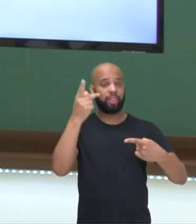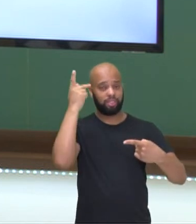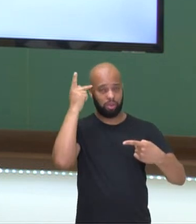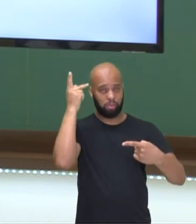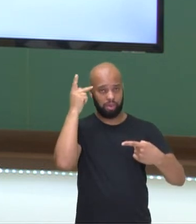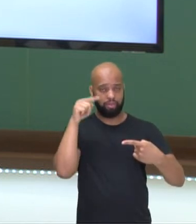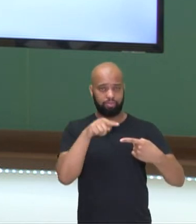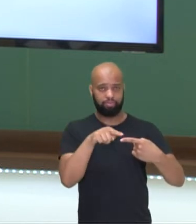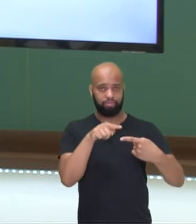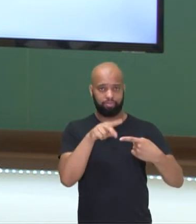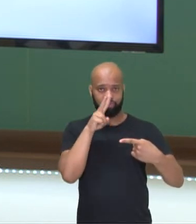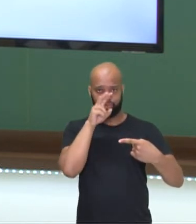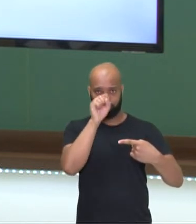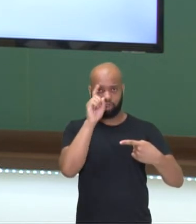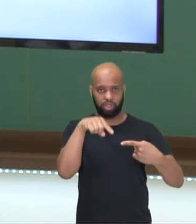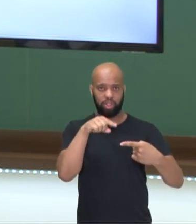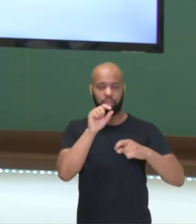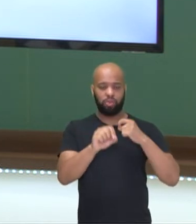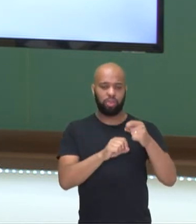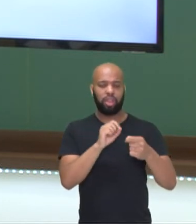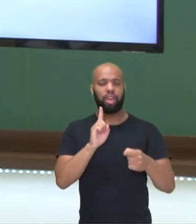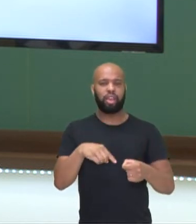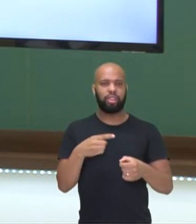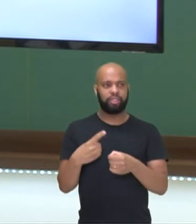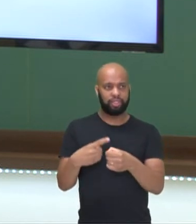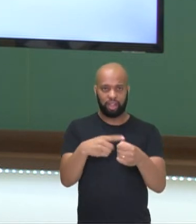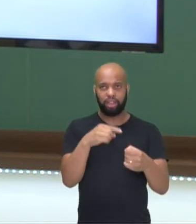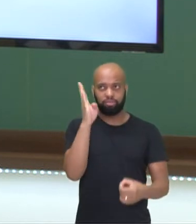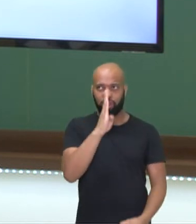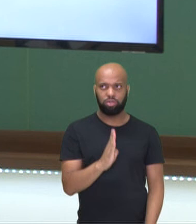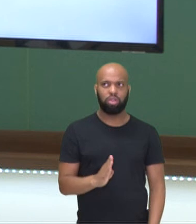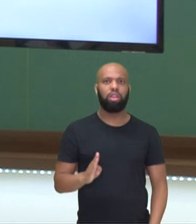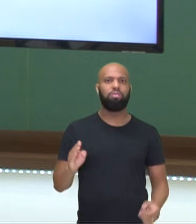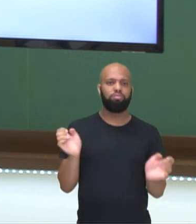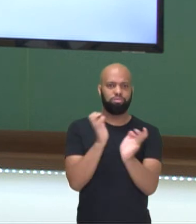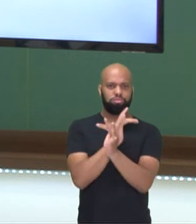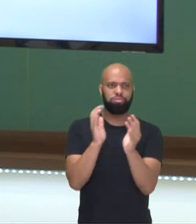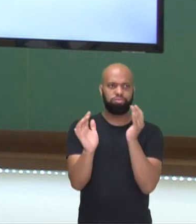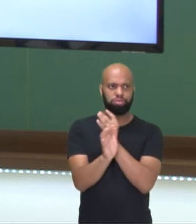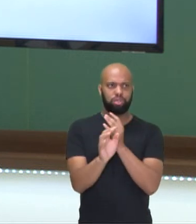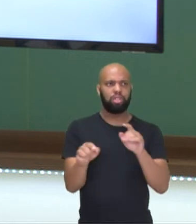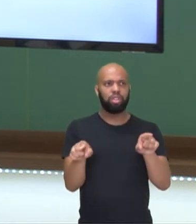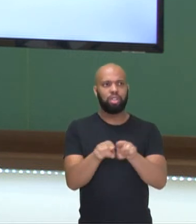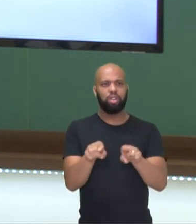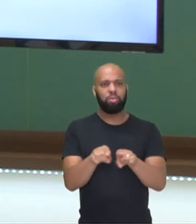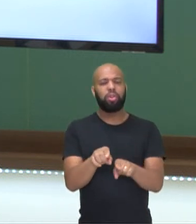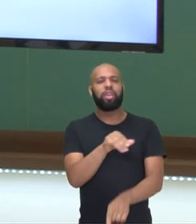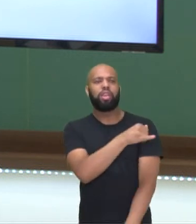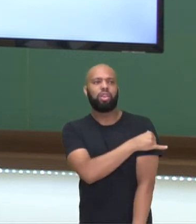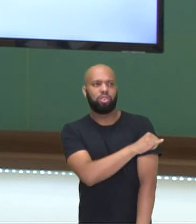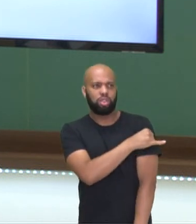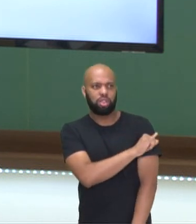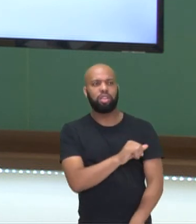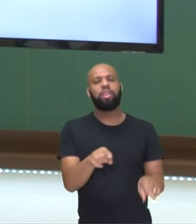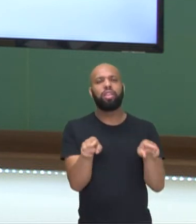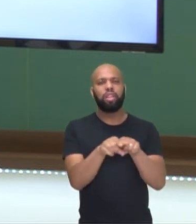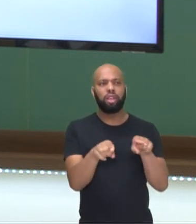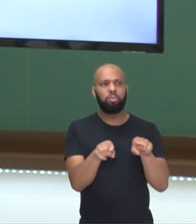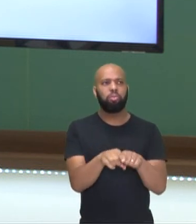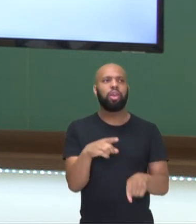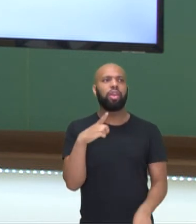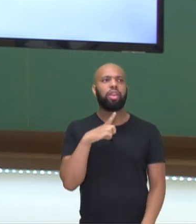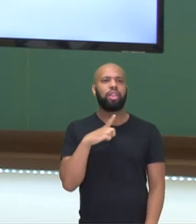metrópole nacional, como metrópoles nacionais Rio de Janeiro e